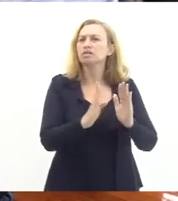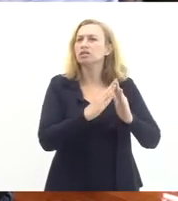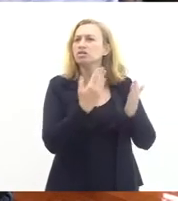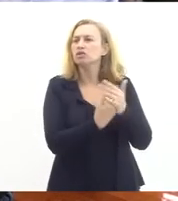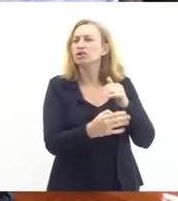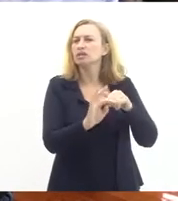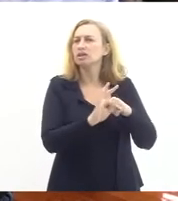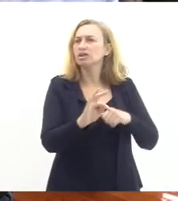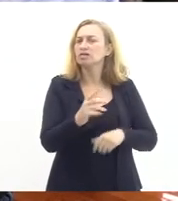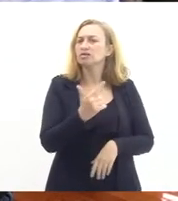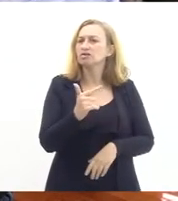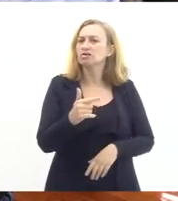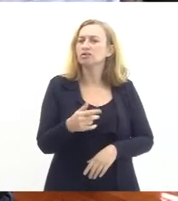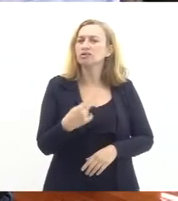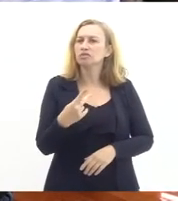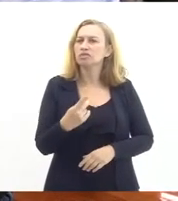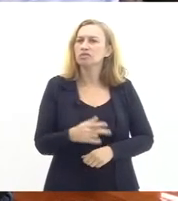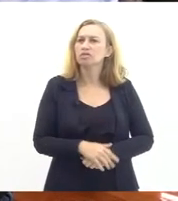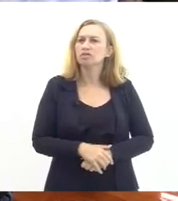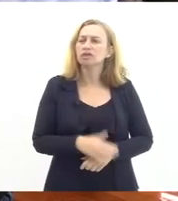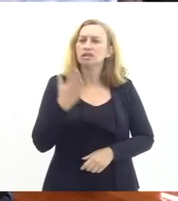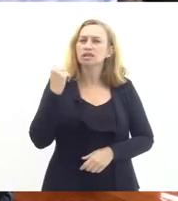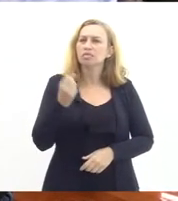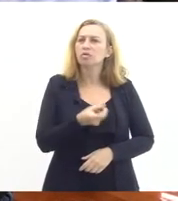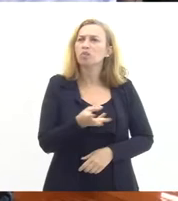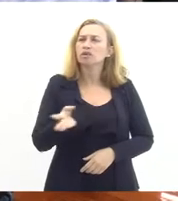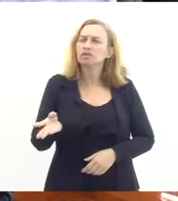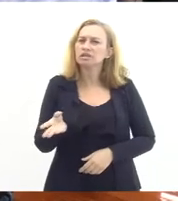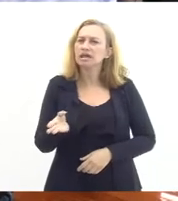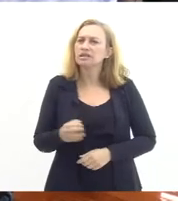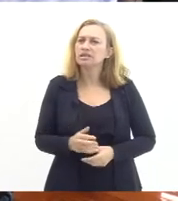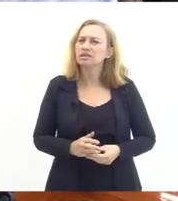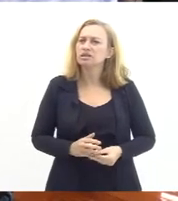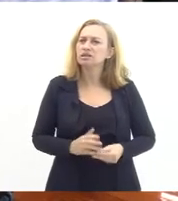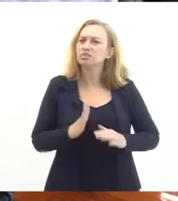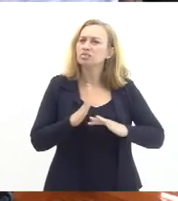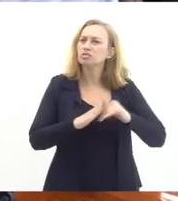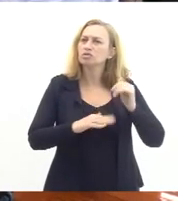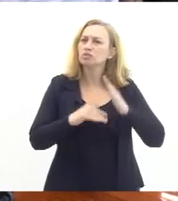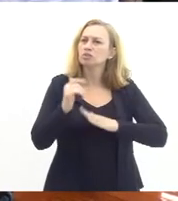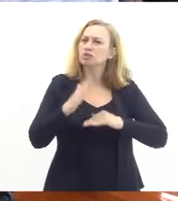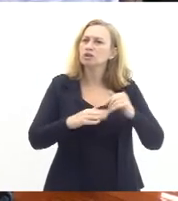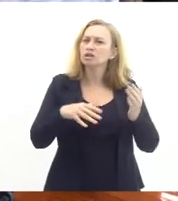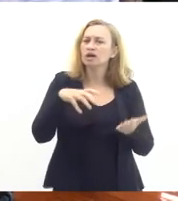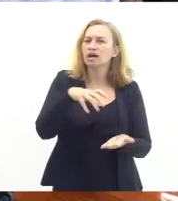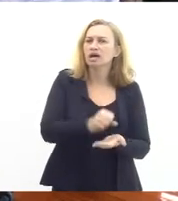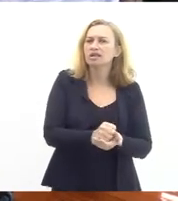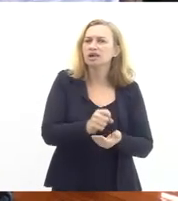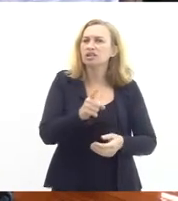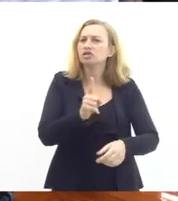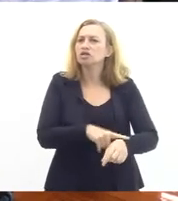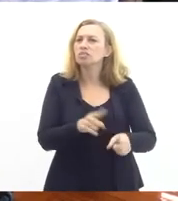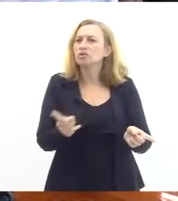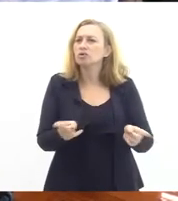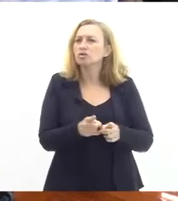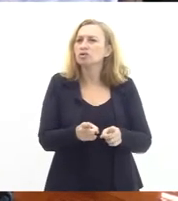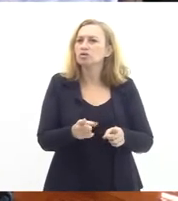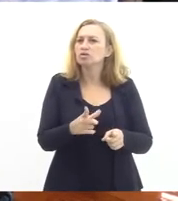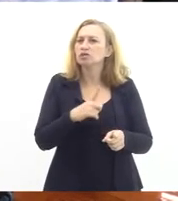talvez você tenha você sabe qual é a quantidade de profissionais em cadastro de reserva que tem nesse concurso